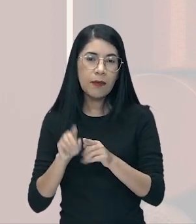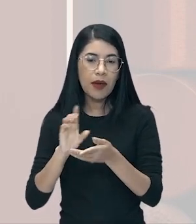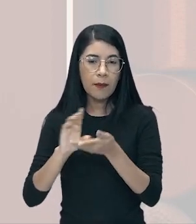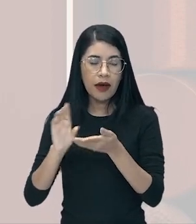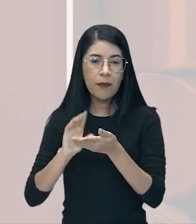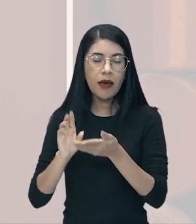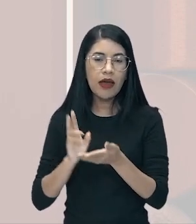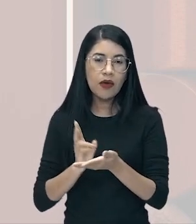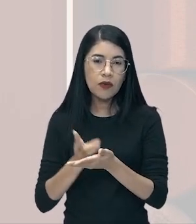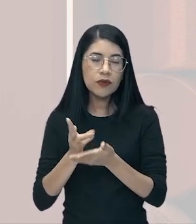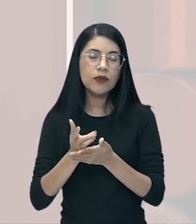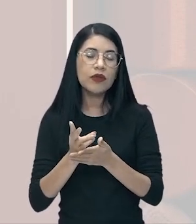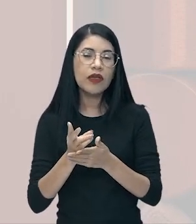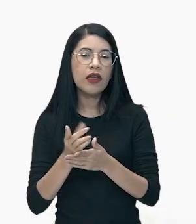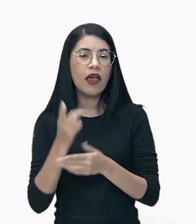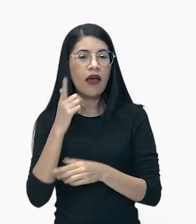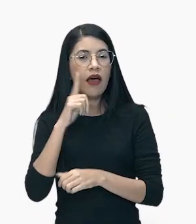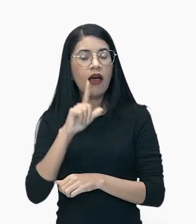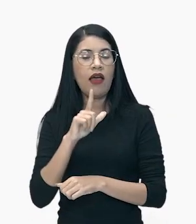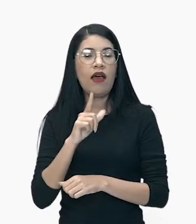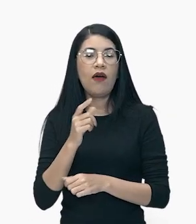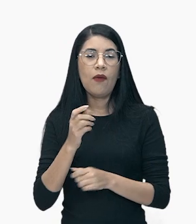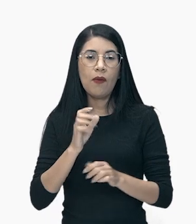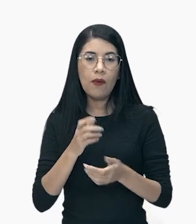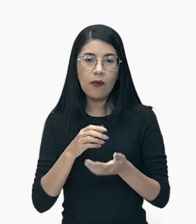emprego. Vamos adiante com o texto. Vamos lá, gente.